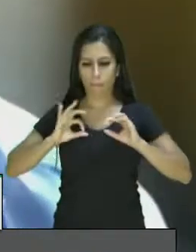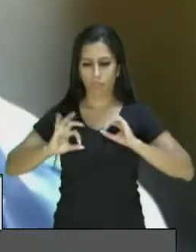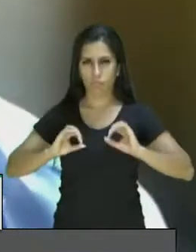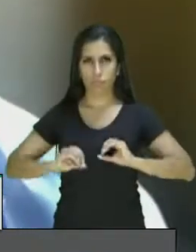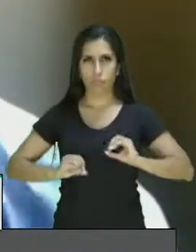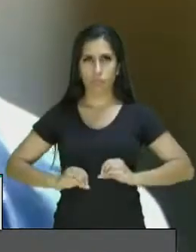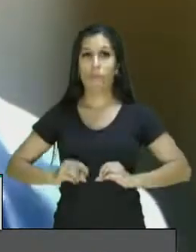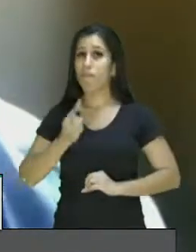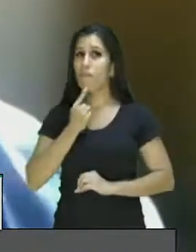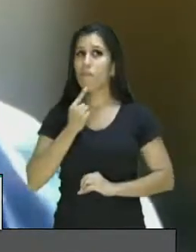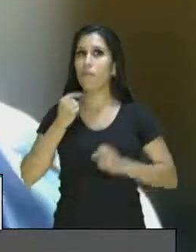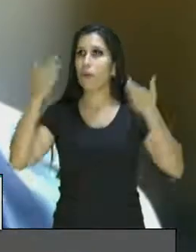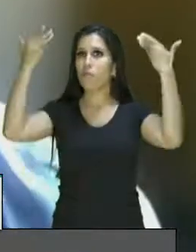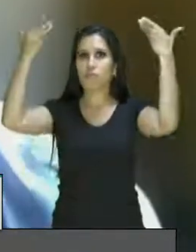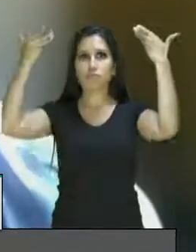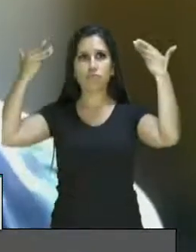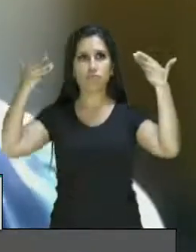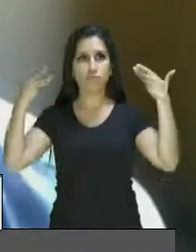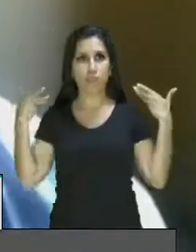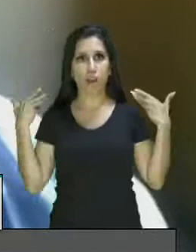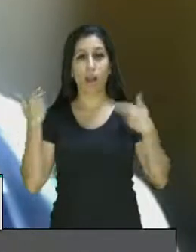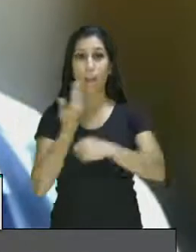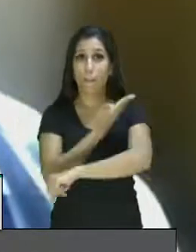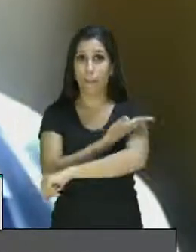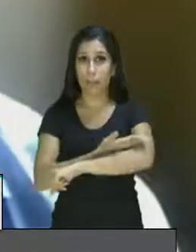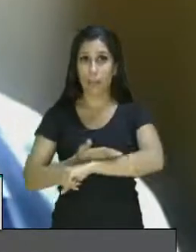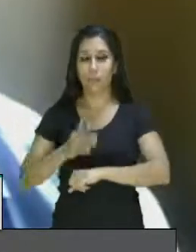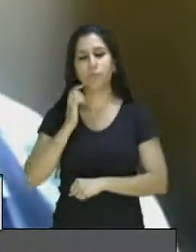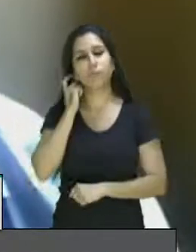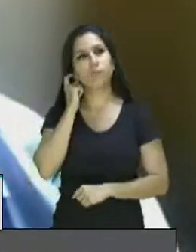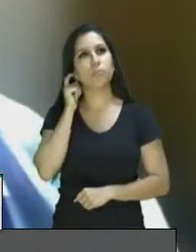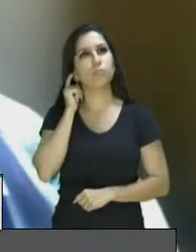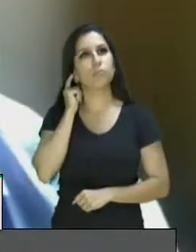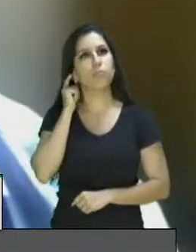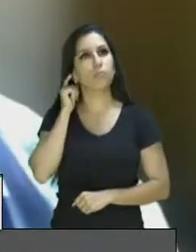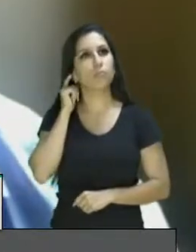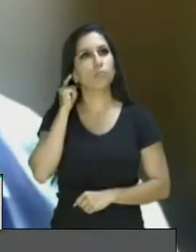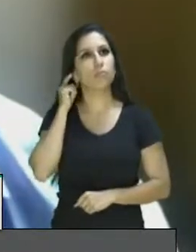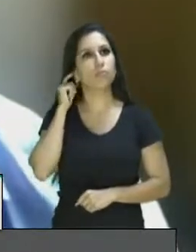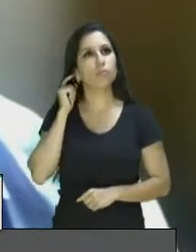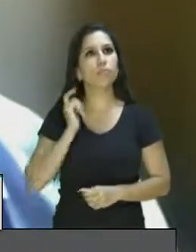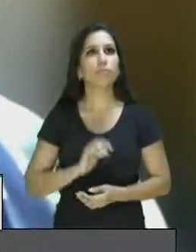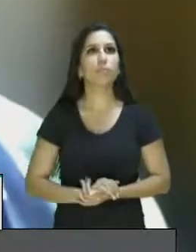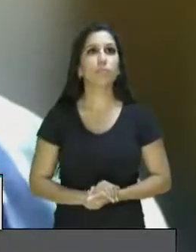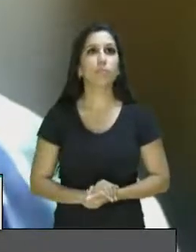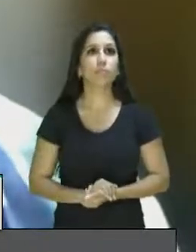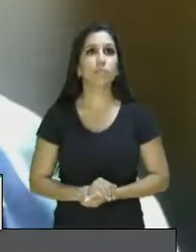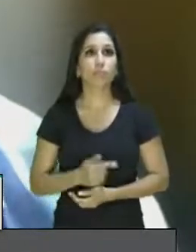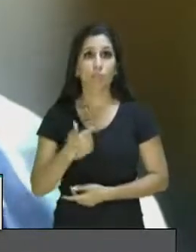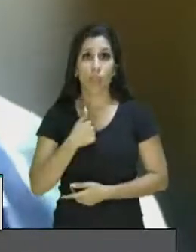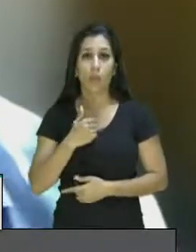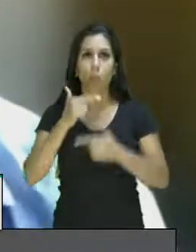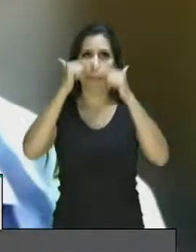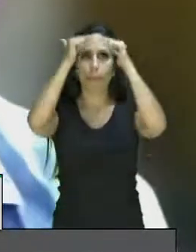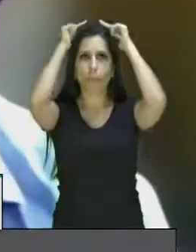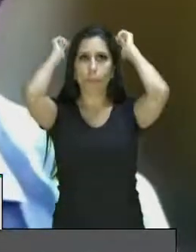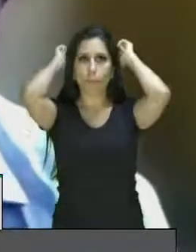fundo branco, que é um guarda-roupa que está ofuscado, e sou um homem caldo.